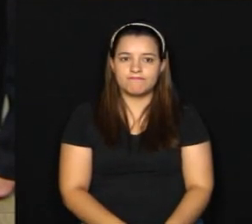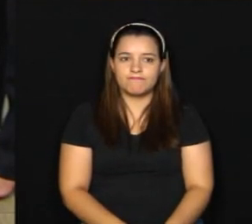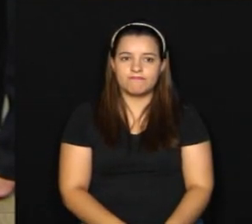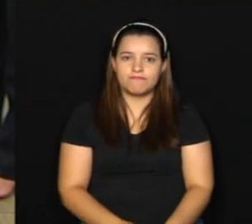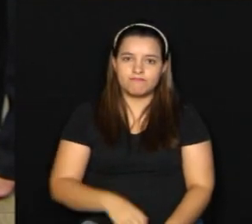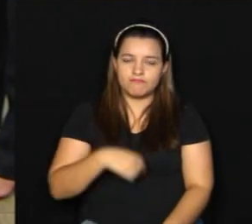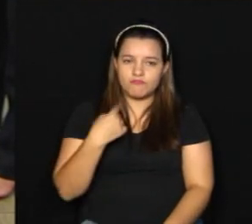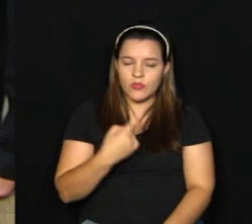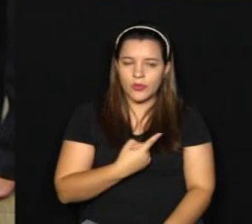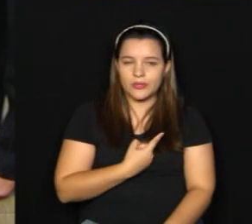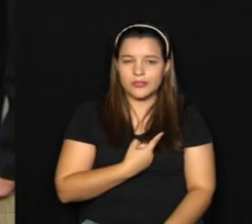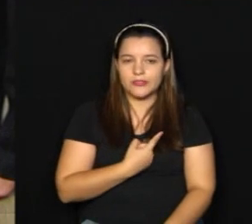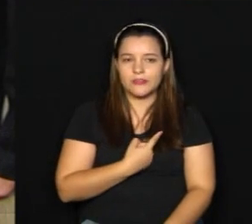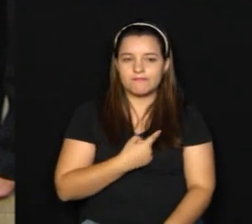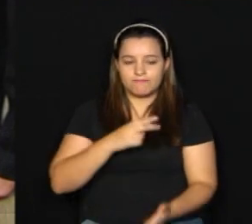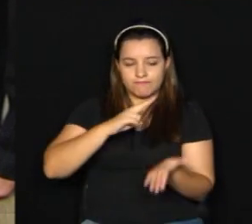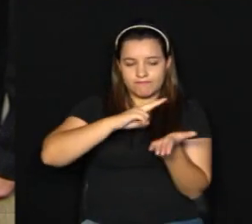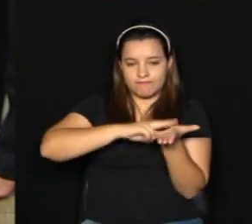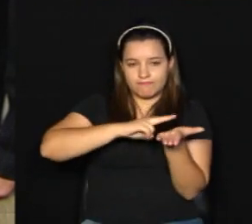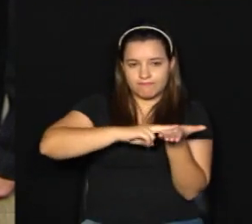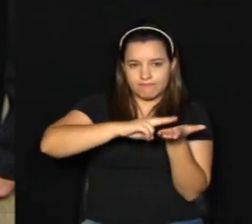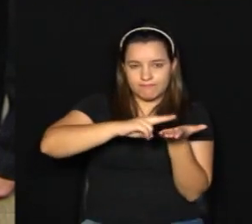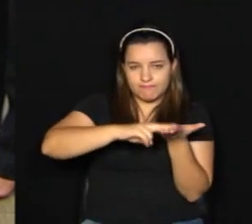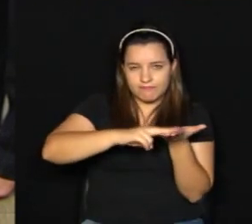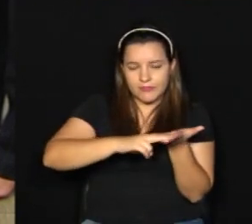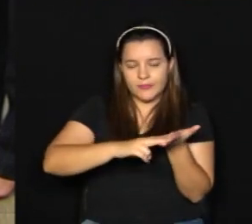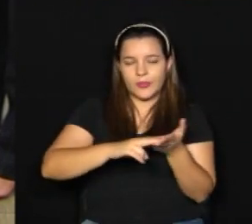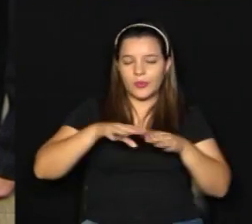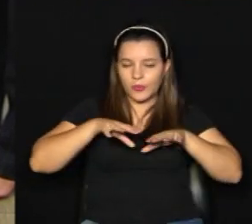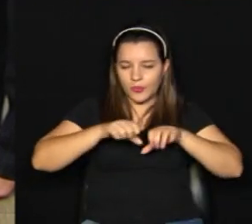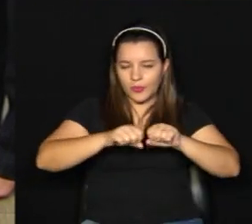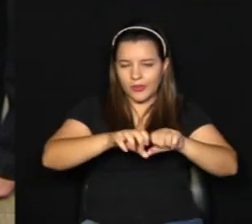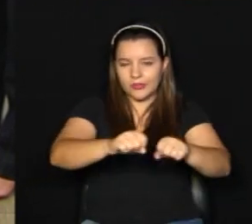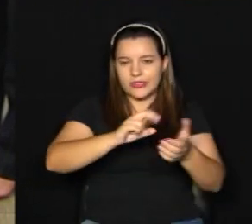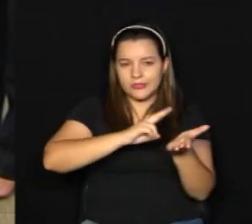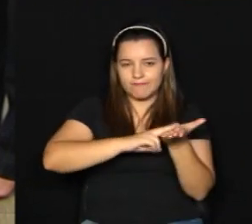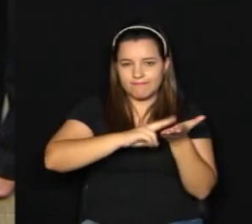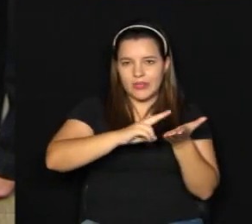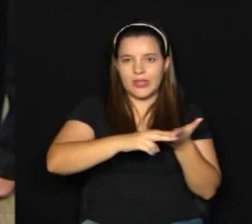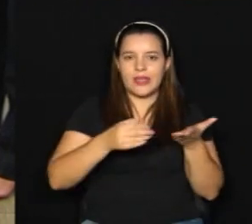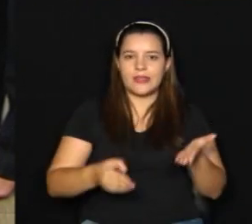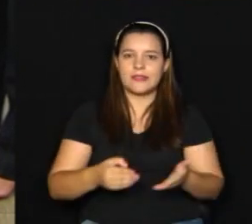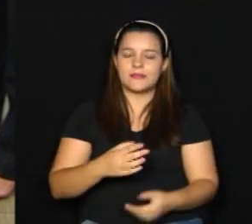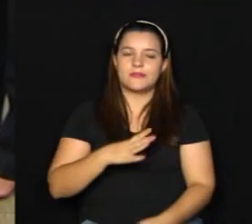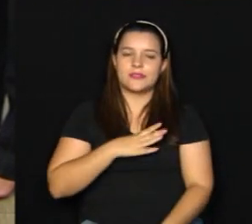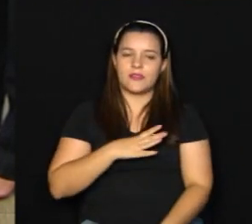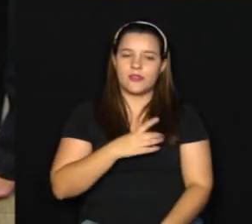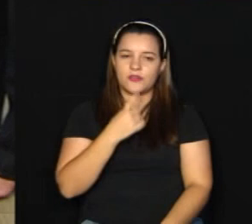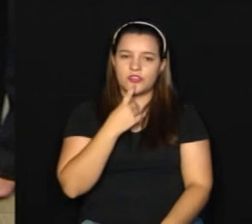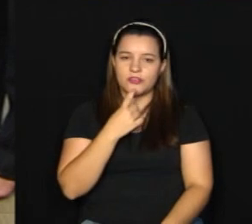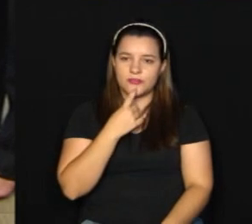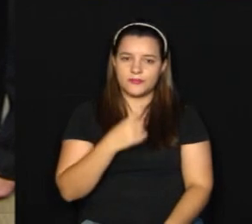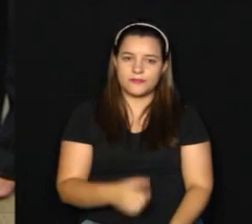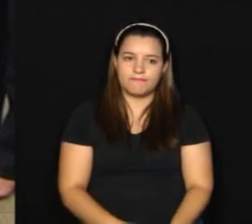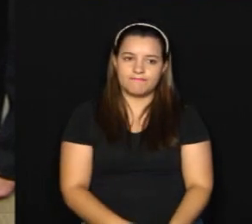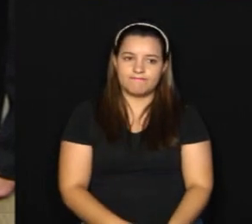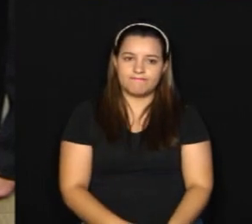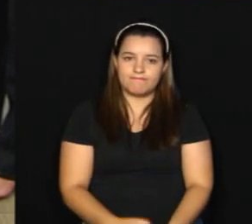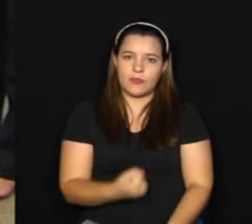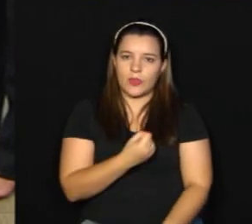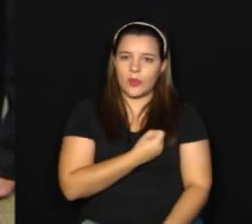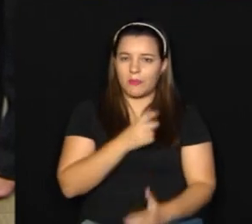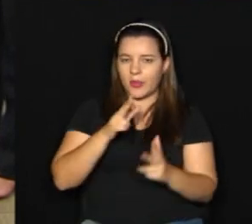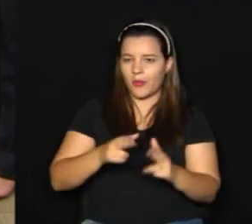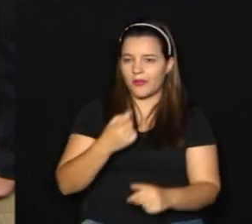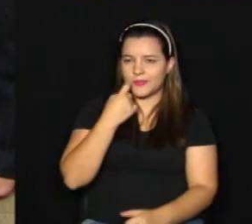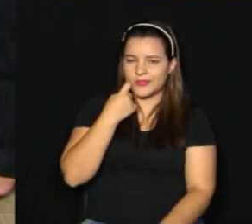atualizar os leitos. Elas são de ocupação aqui na cidade de Campinas. O número também é de sexta-feira.